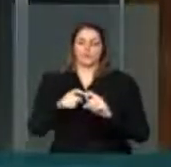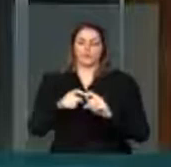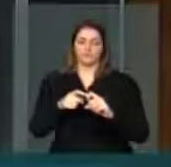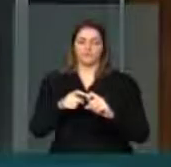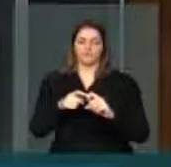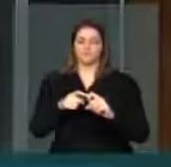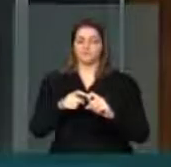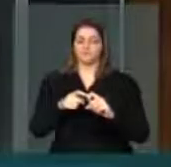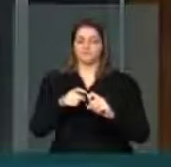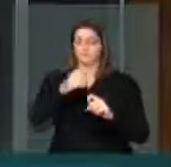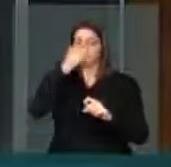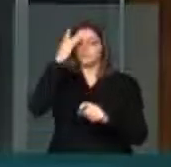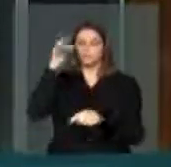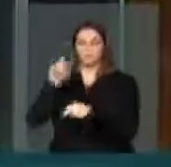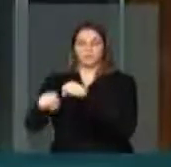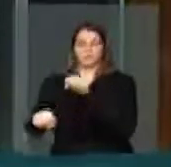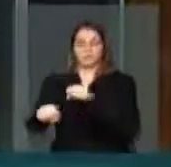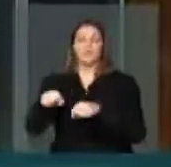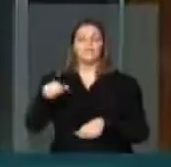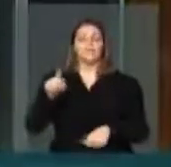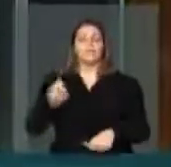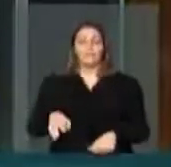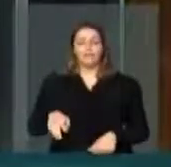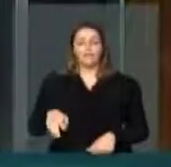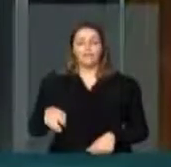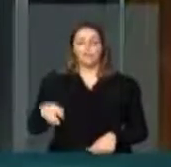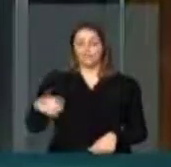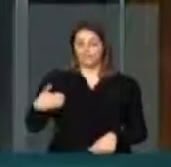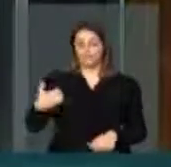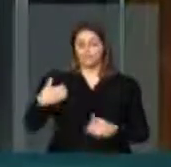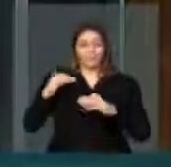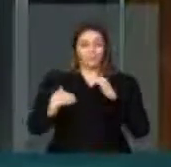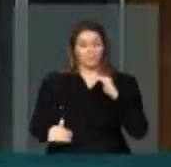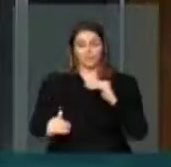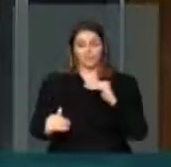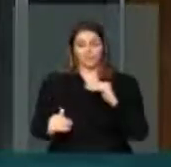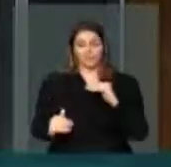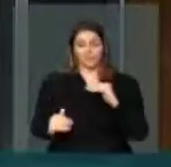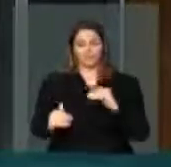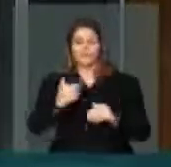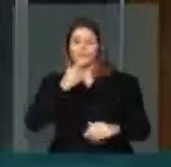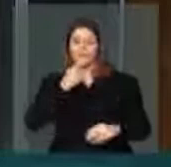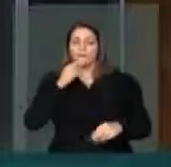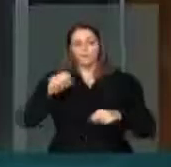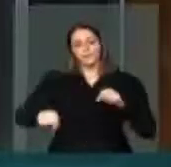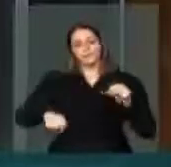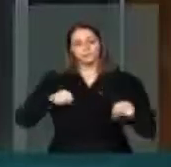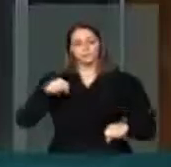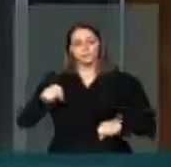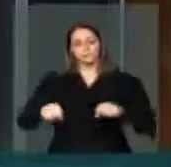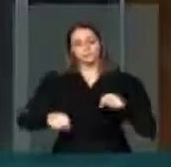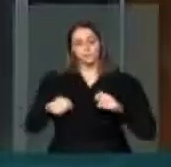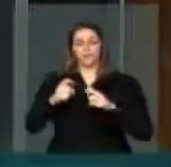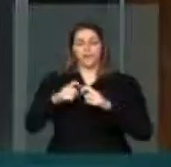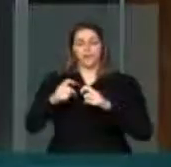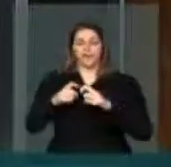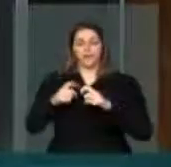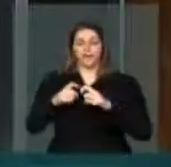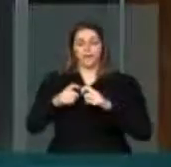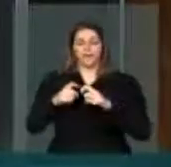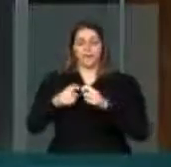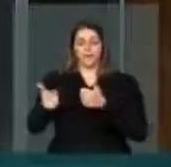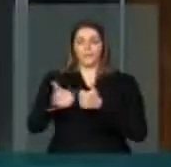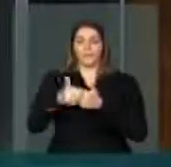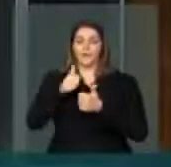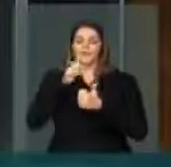menores quando estava andando de bicicleta na hora